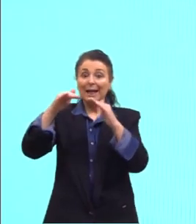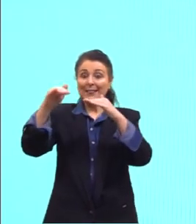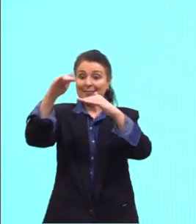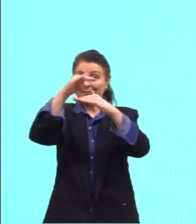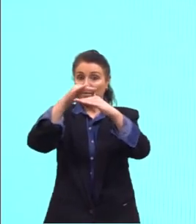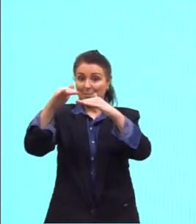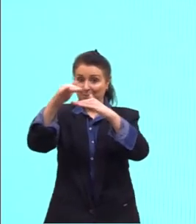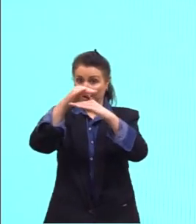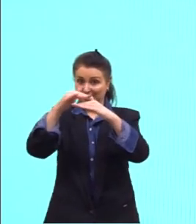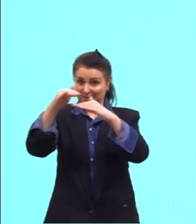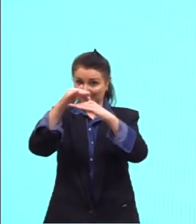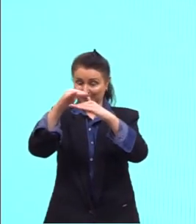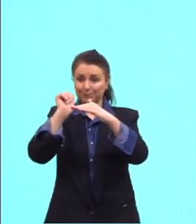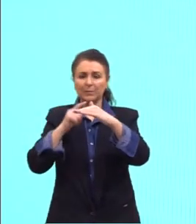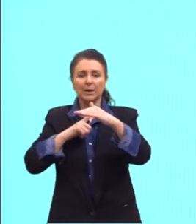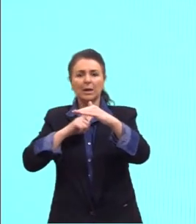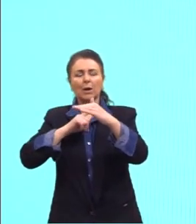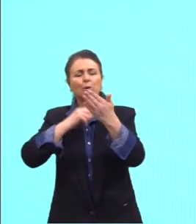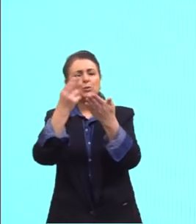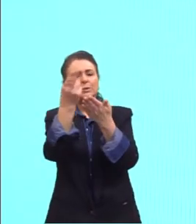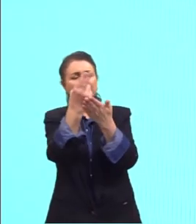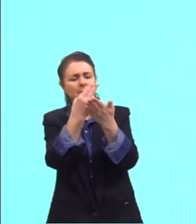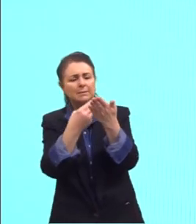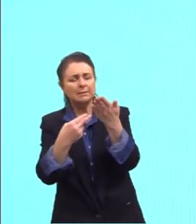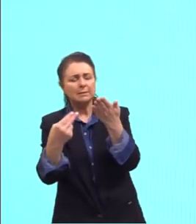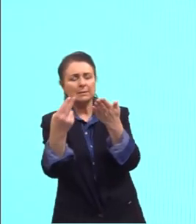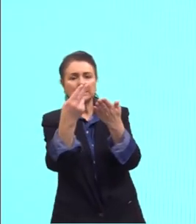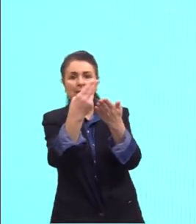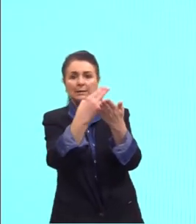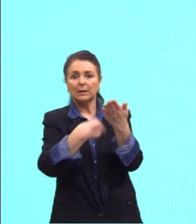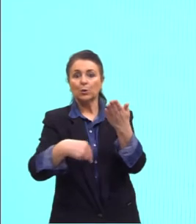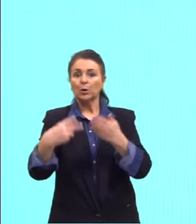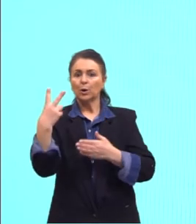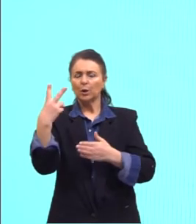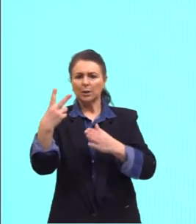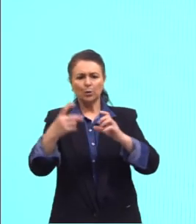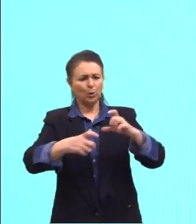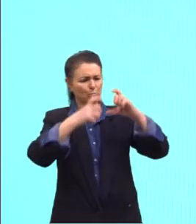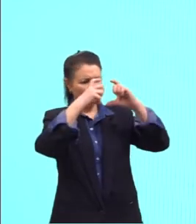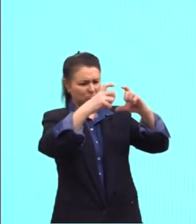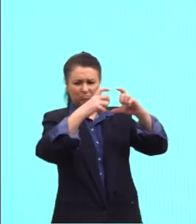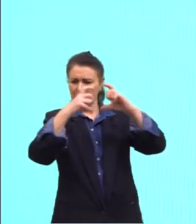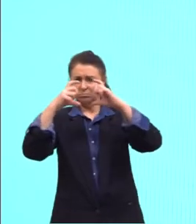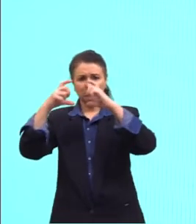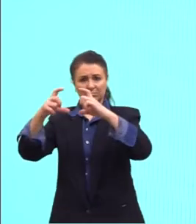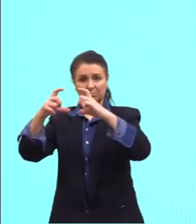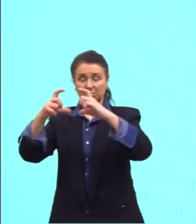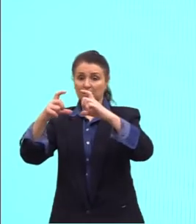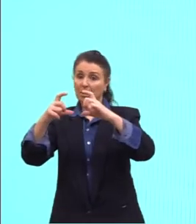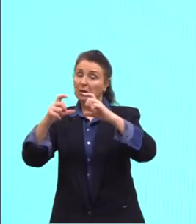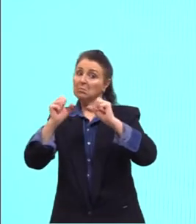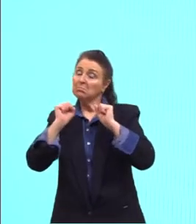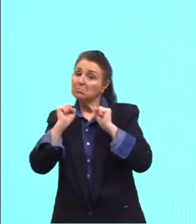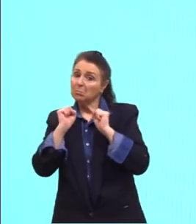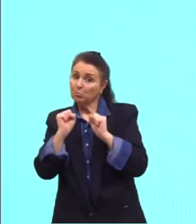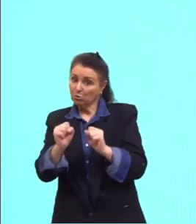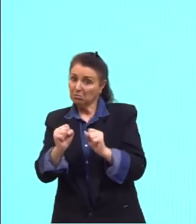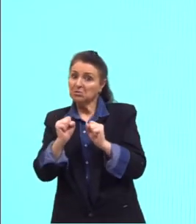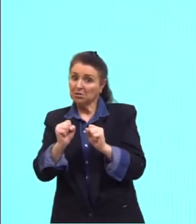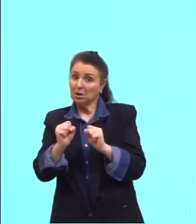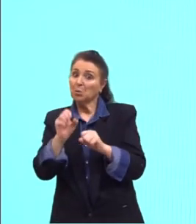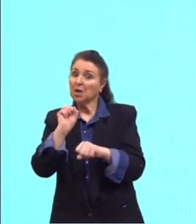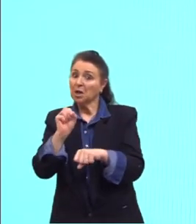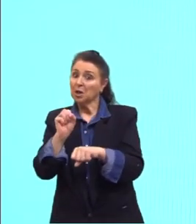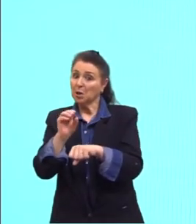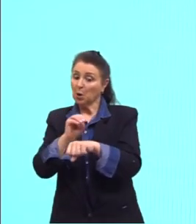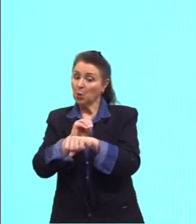topo, de desenhos e dois buracos que possivelmente tinham ali ouro.